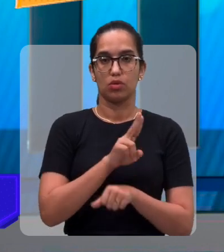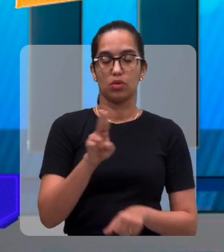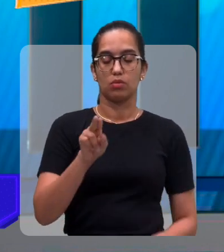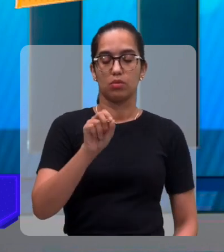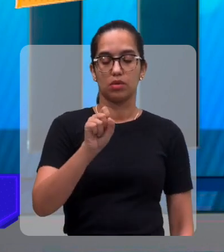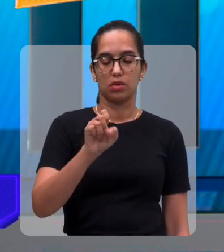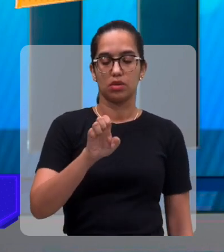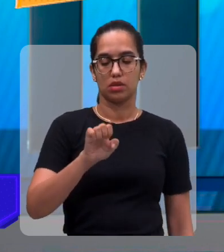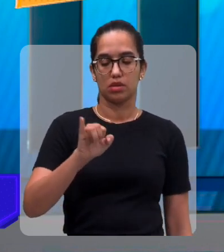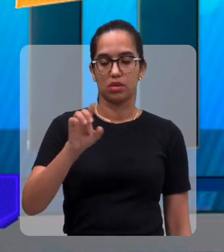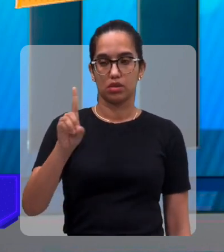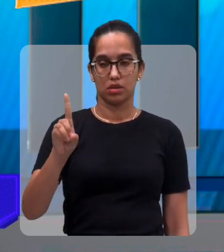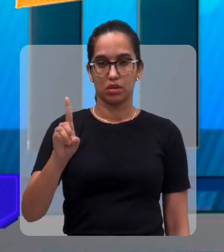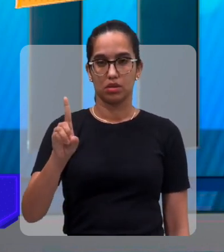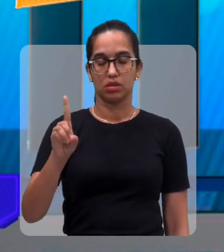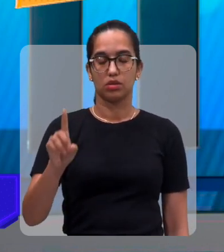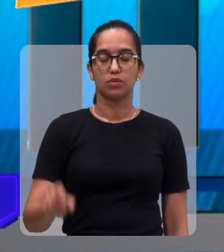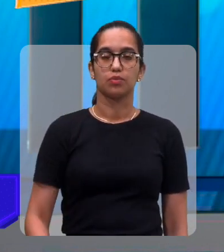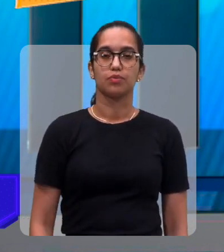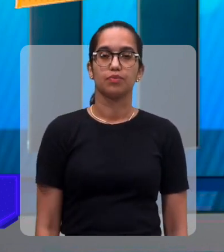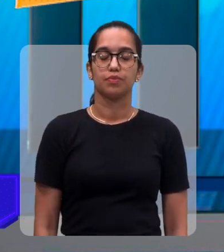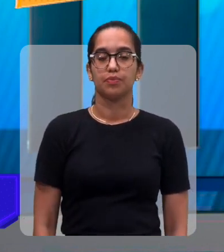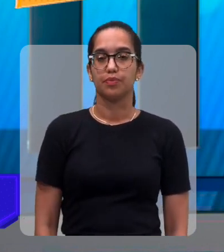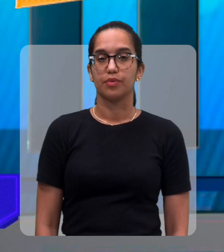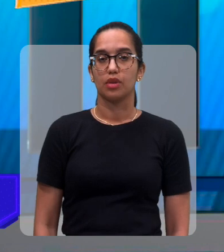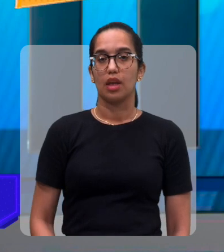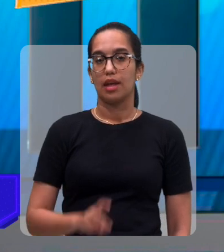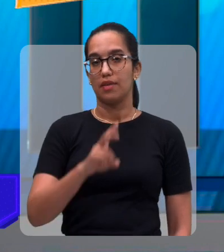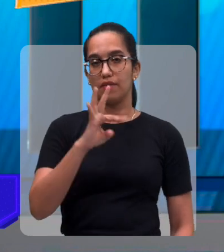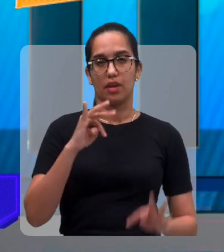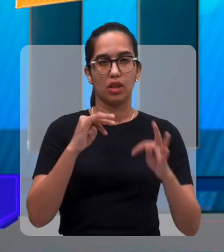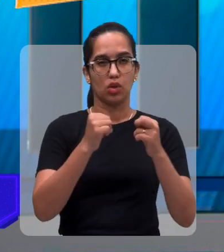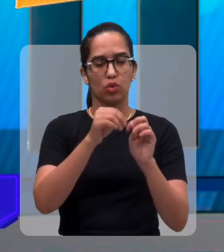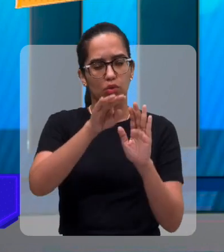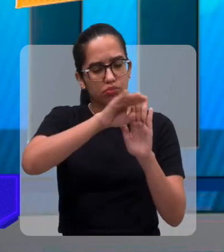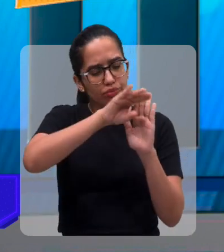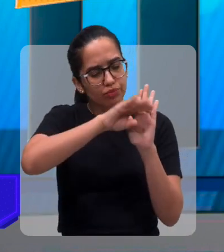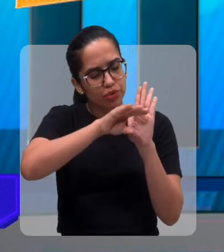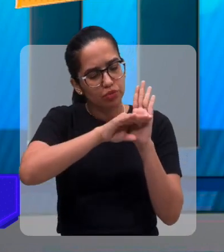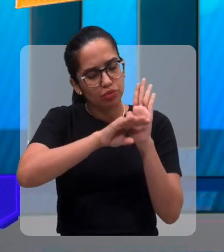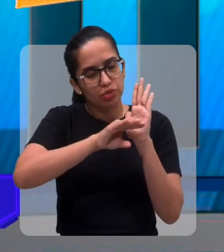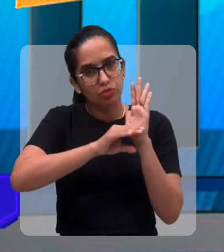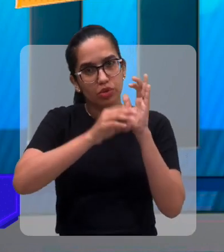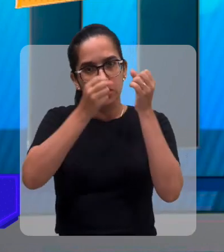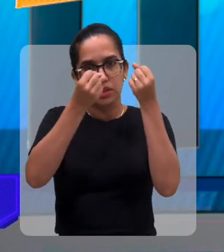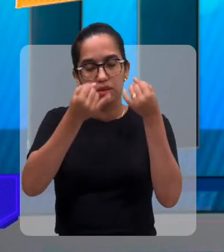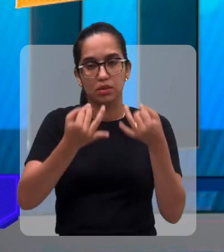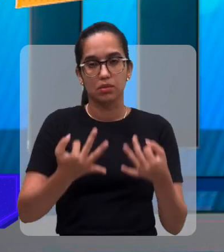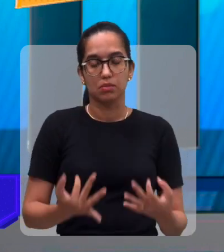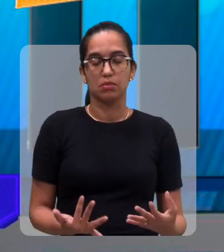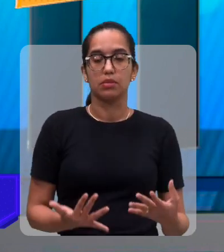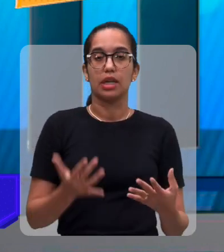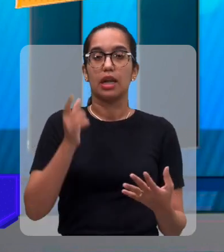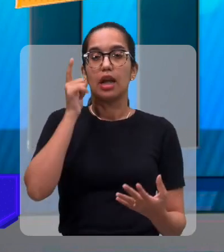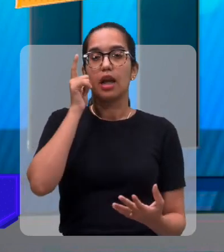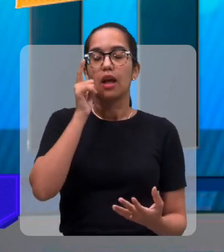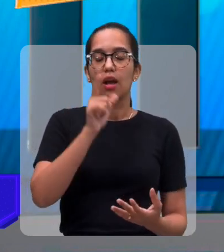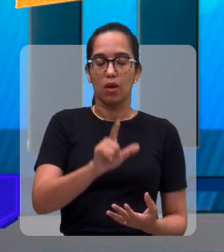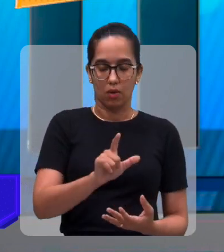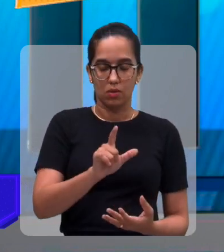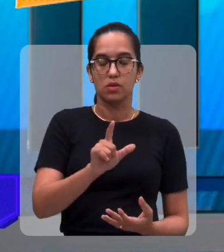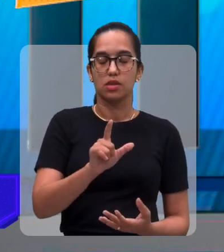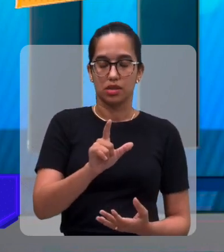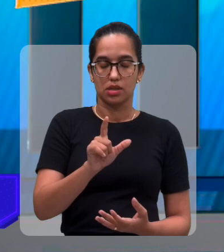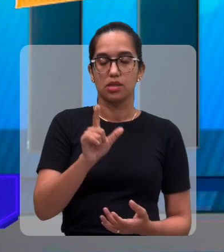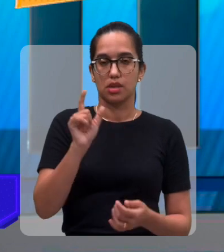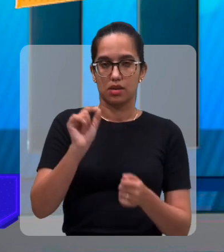mesmo, no GovBR, e você vai seguir os passo a passo de forma explicativa, né? E você vai dar entrada